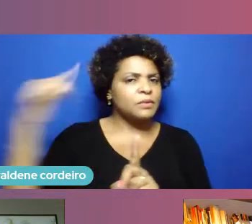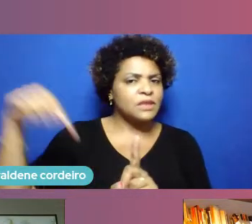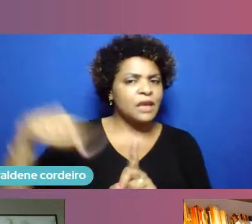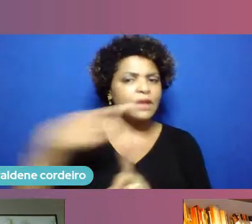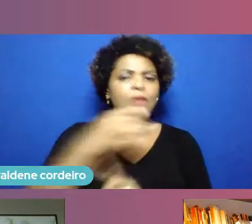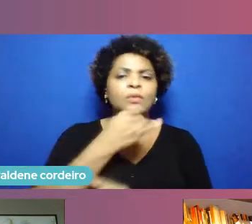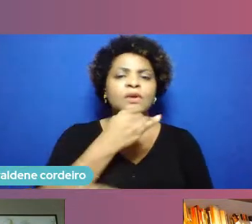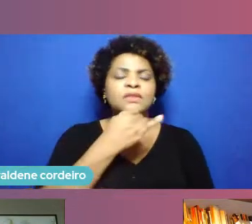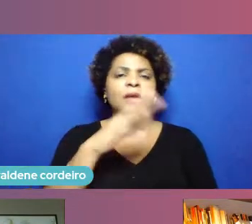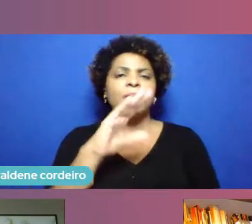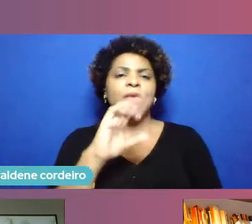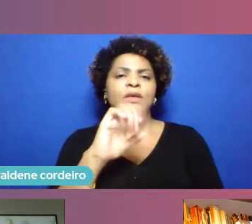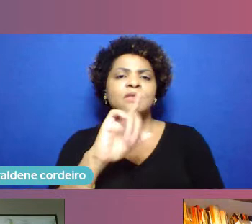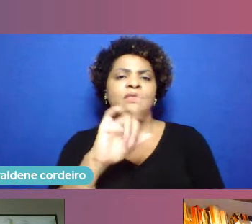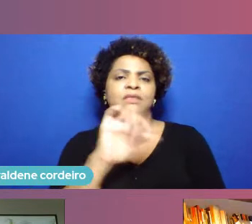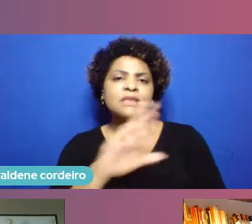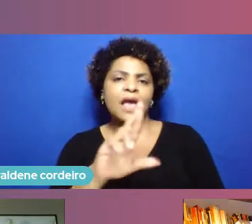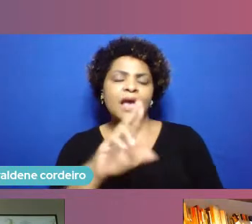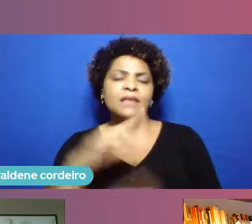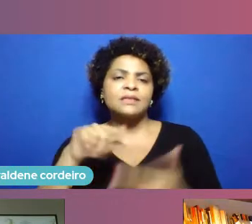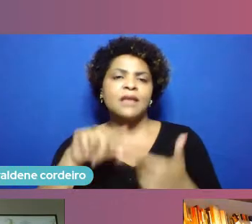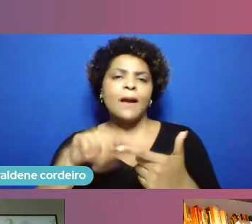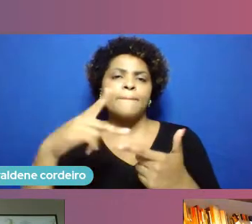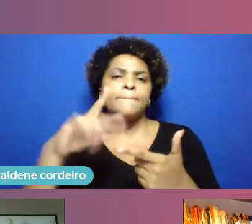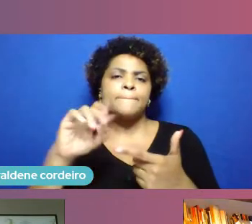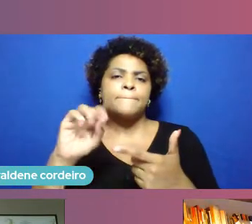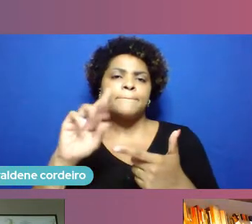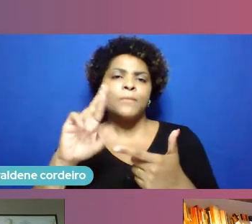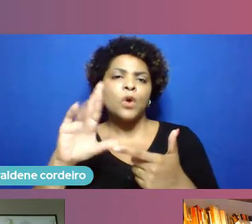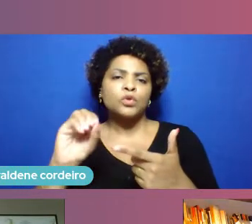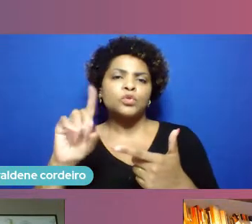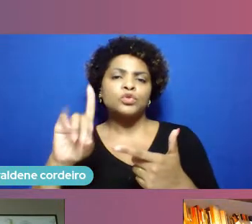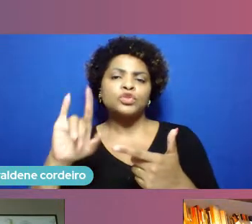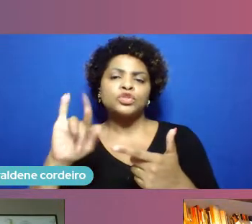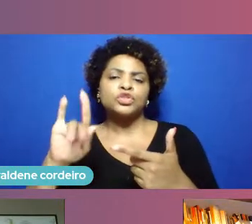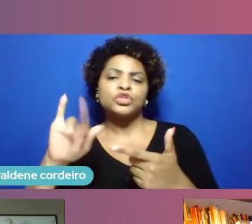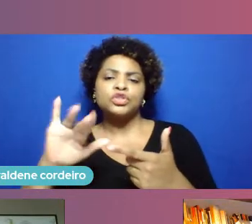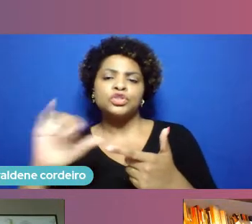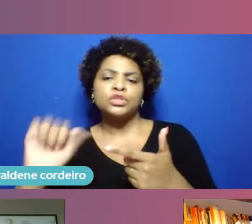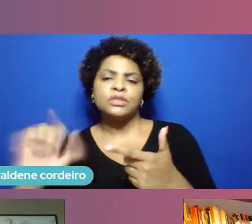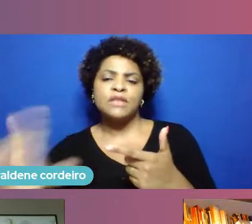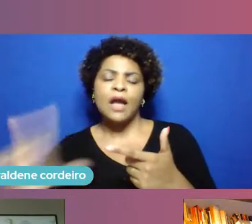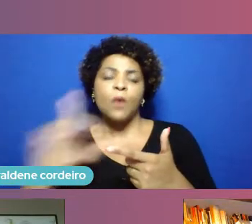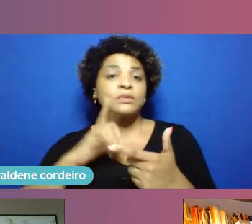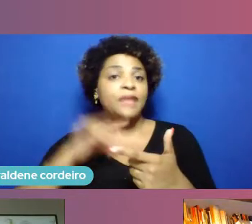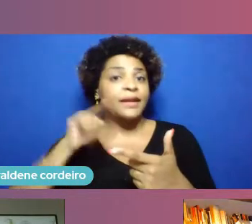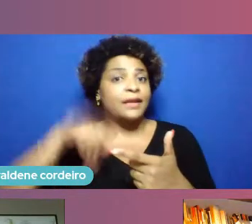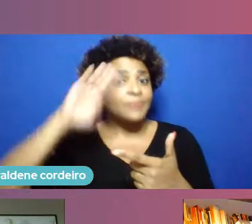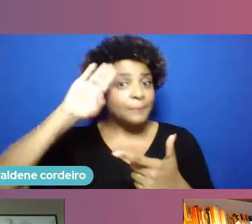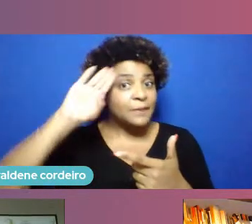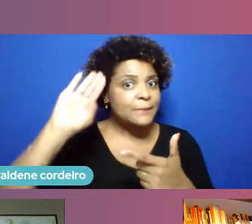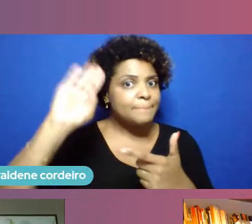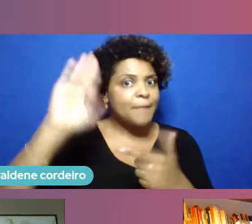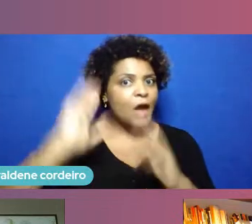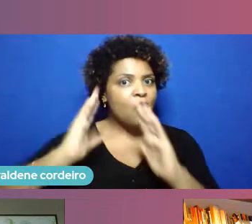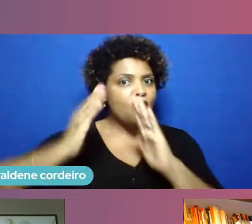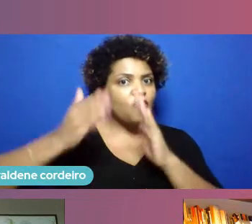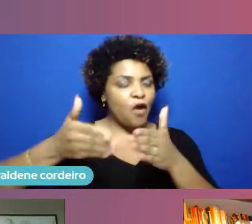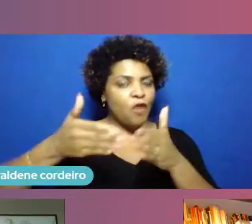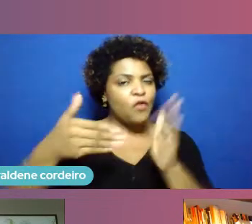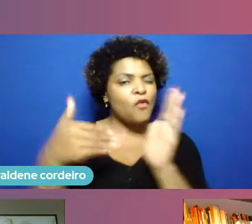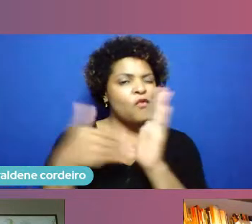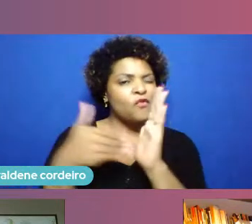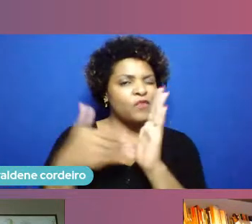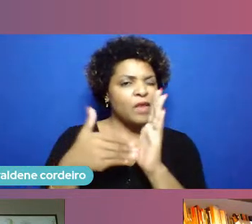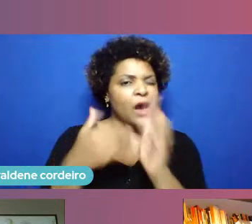e o próprio Porto Digital emergem a partir desse tipo de preocupação ainda no final da década de 90, mas esse é um